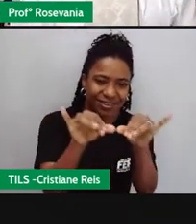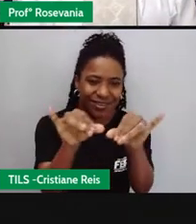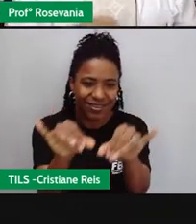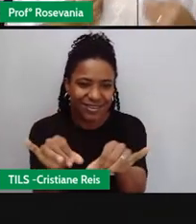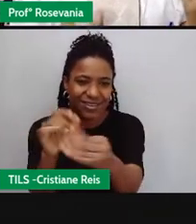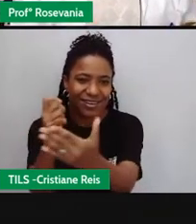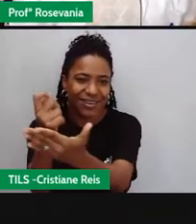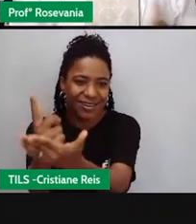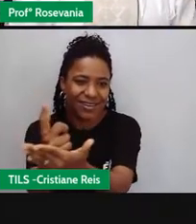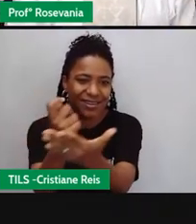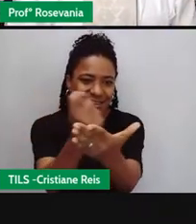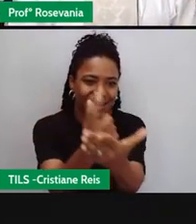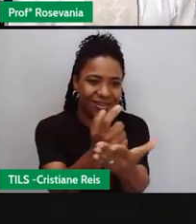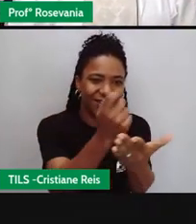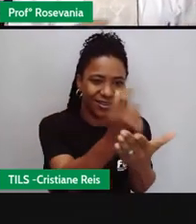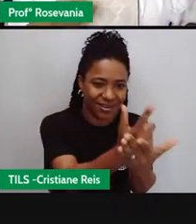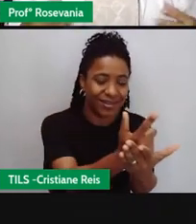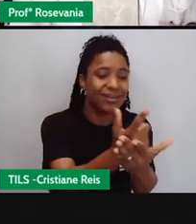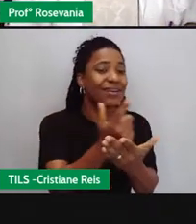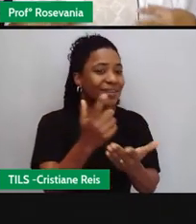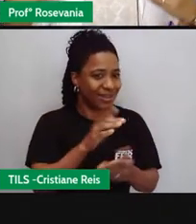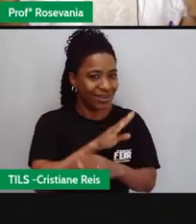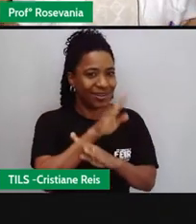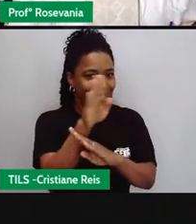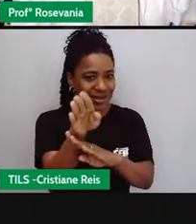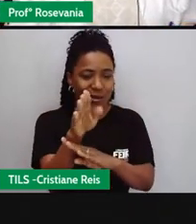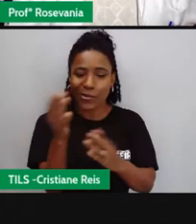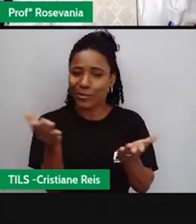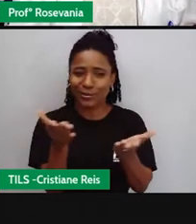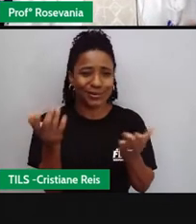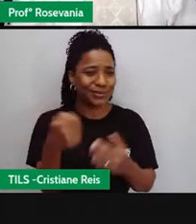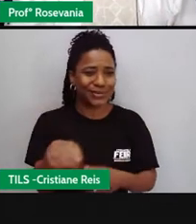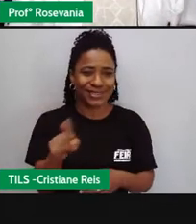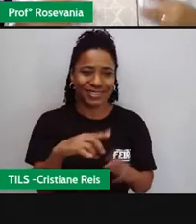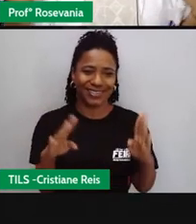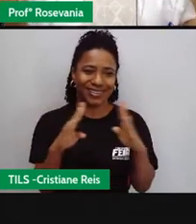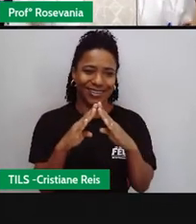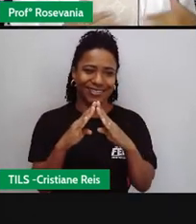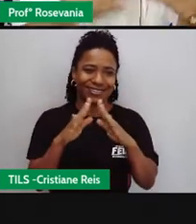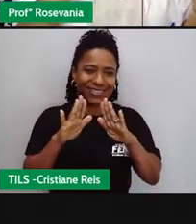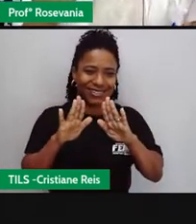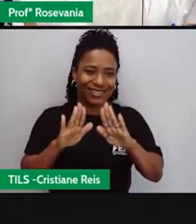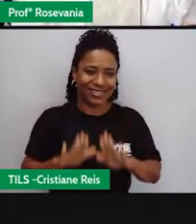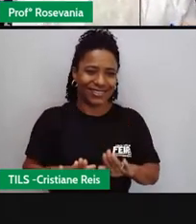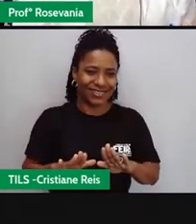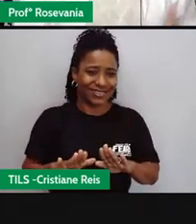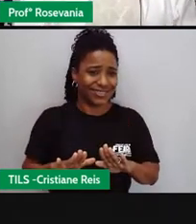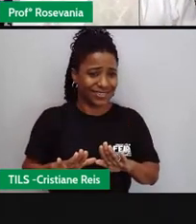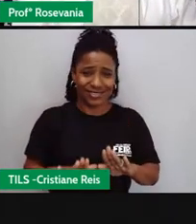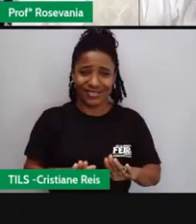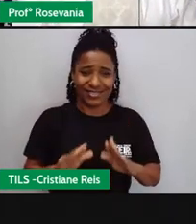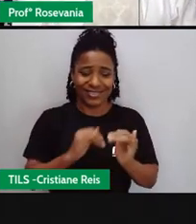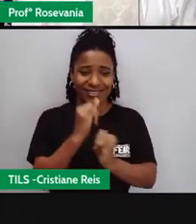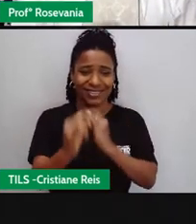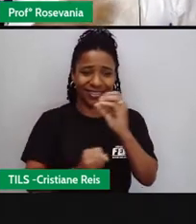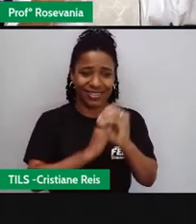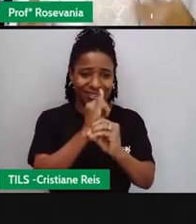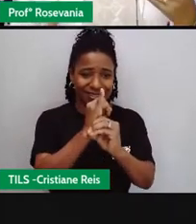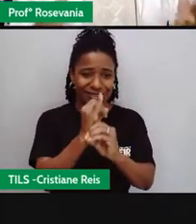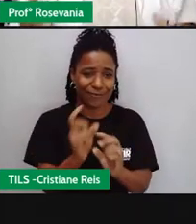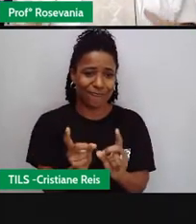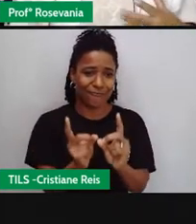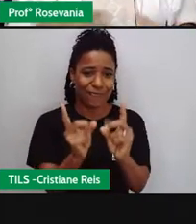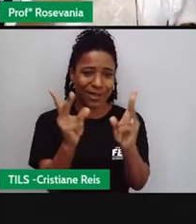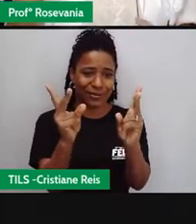em qualquer canto para você comprar alguma coisa e hoje eu nem preciso ir a alugação para vender nem preciso lugar nenhum para comprar eu